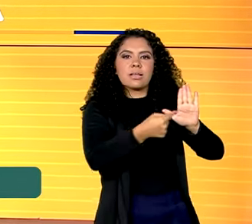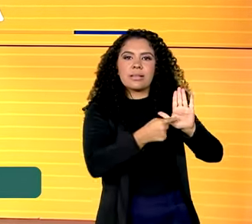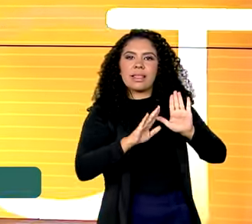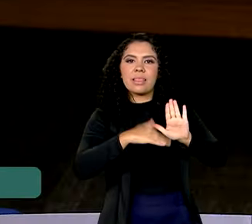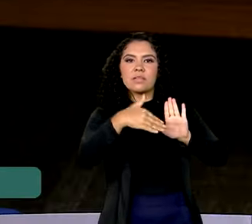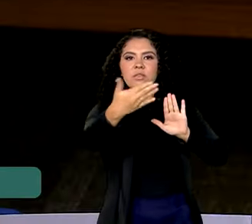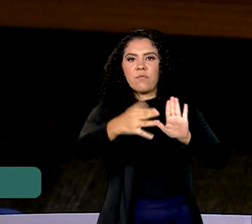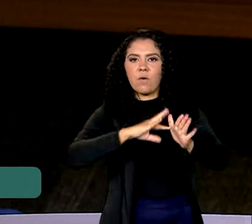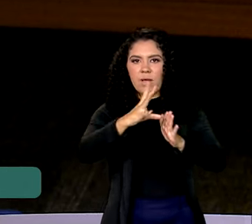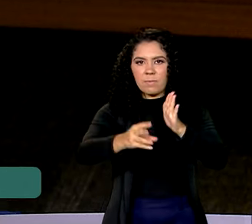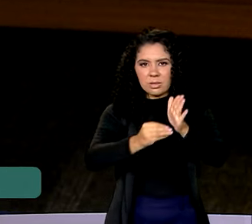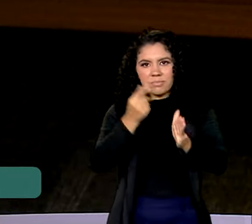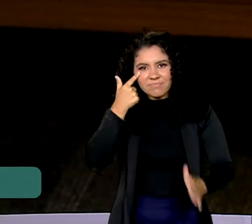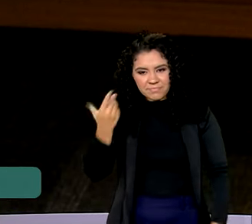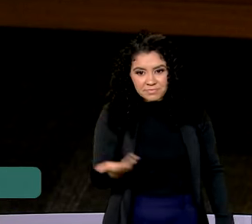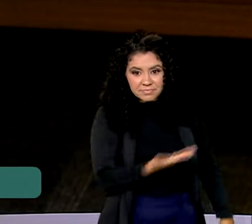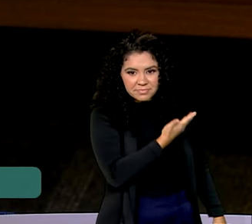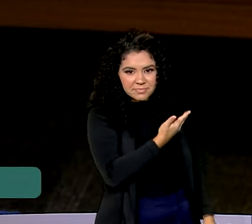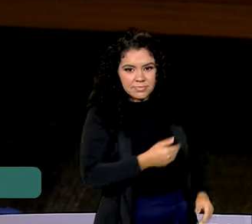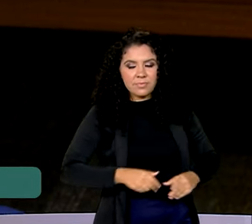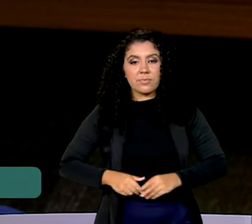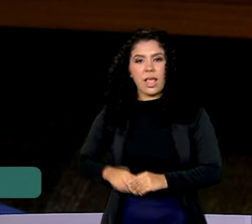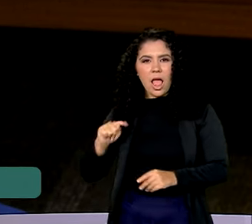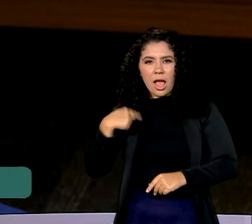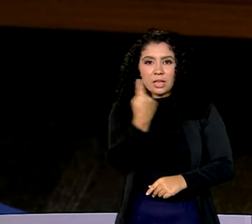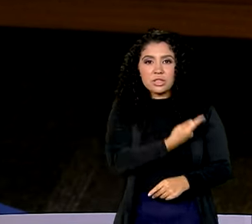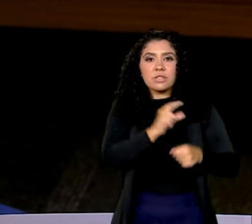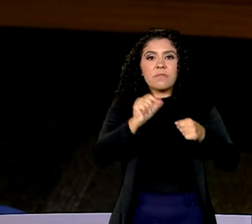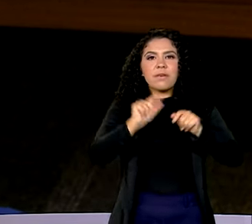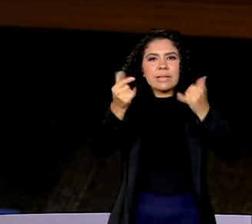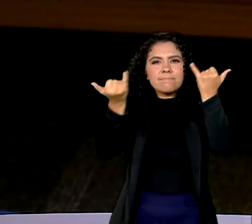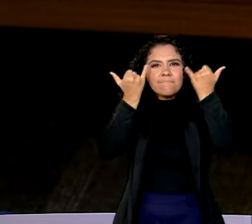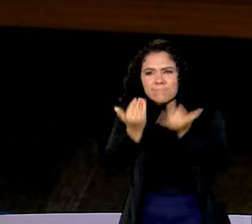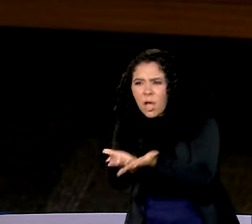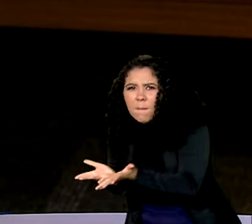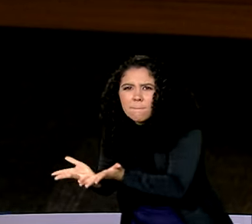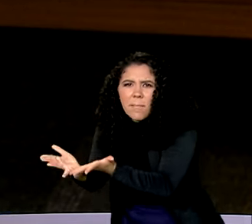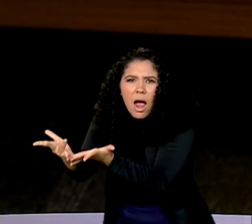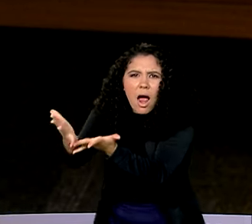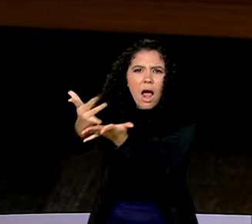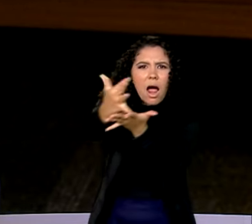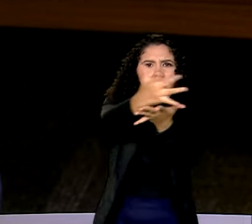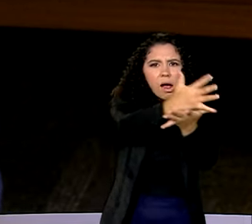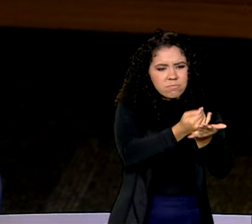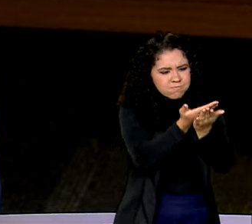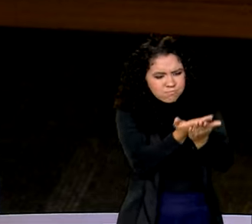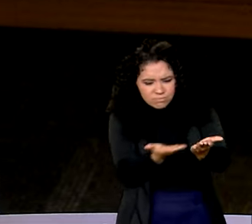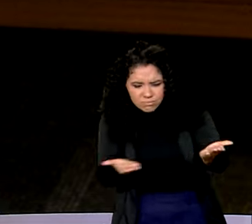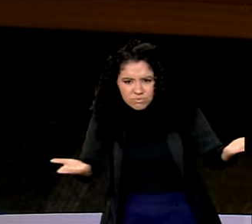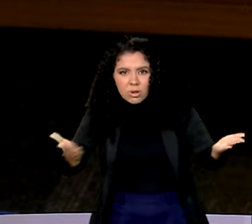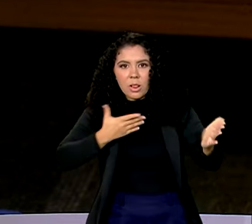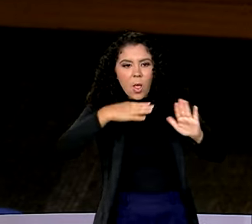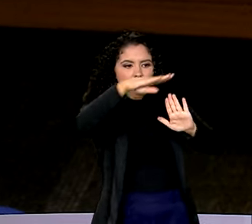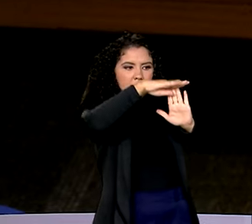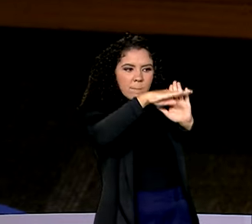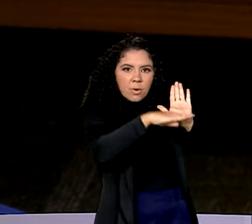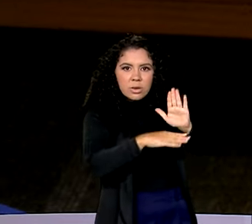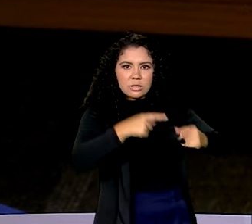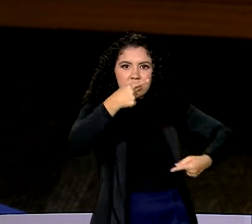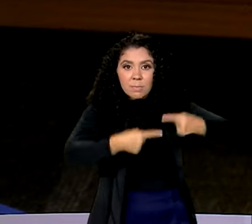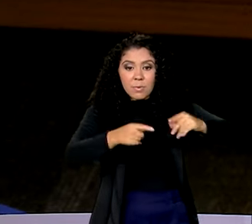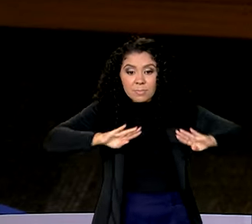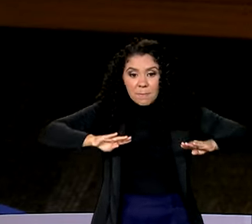conferir. Fizemos toda a sistematização de todas as políticas públicas voltadas à Amazônia.